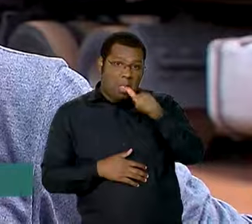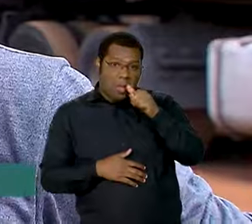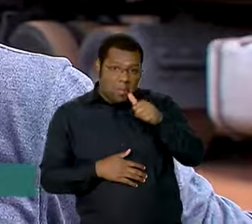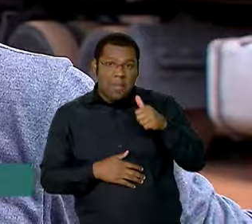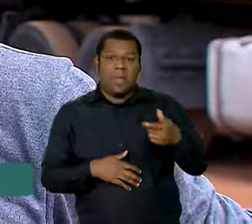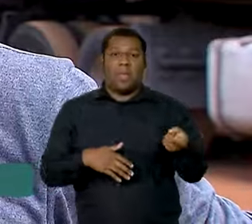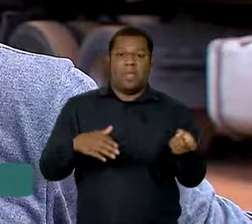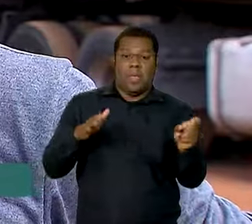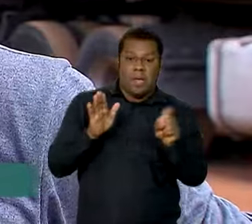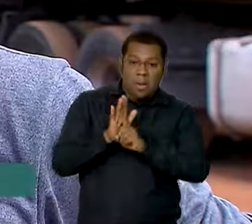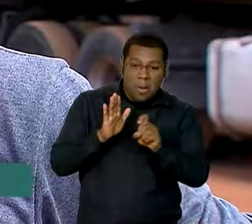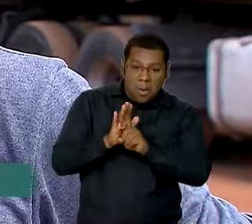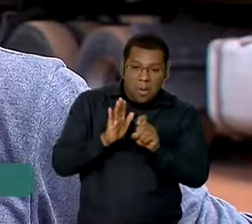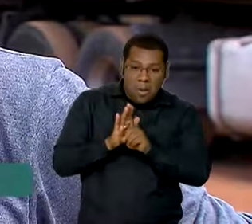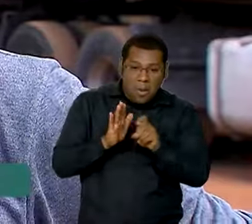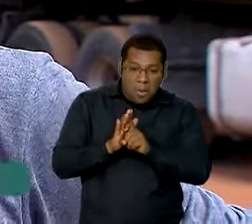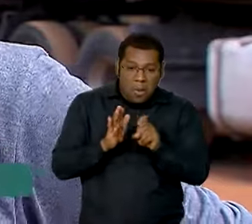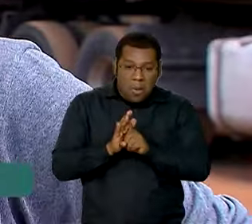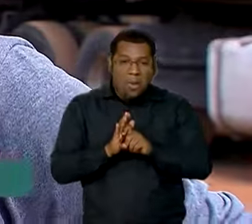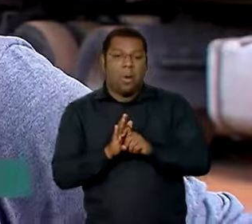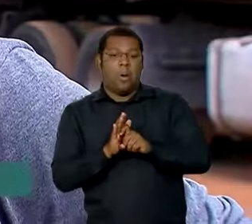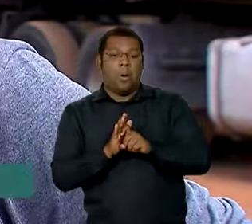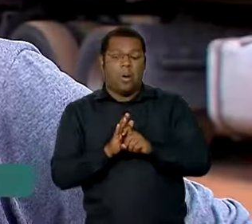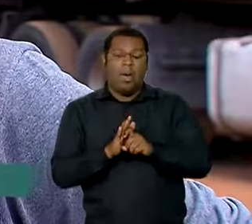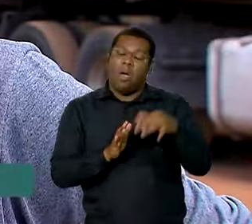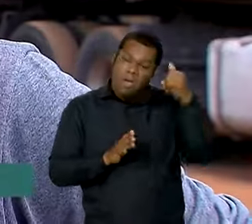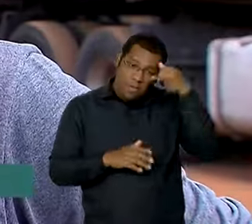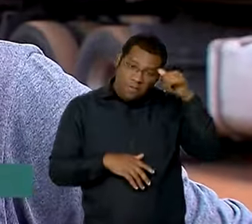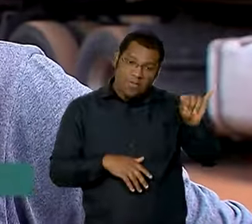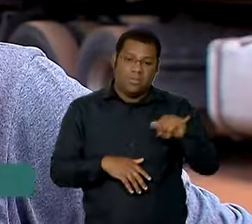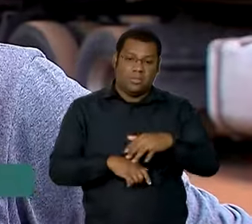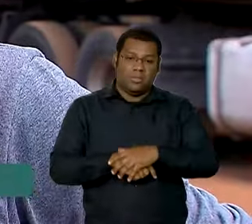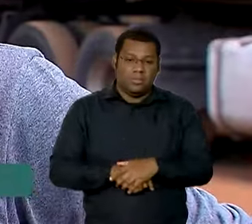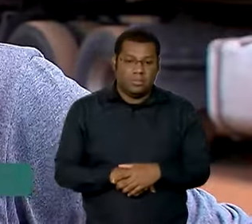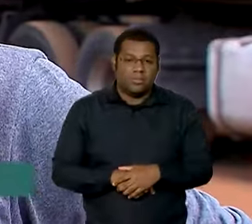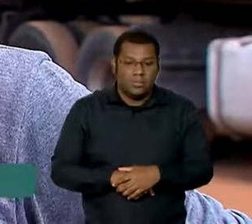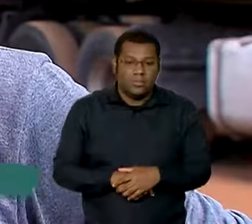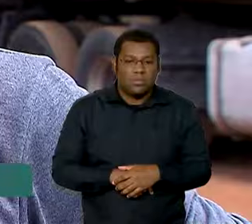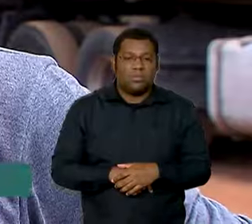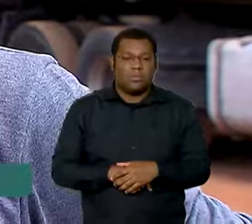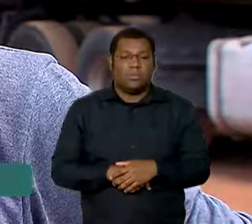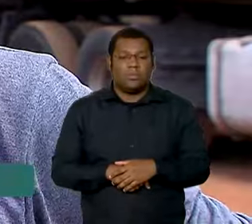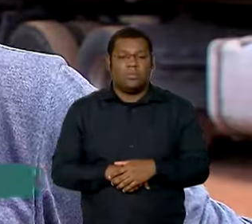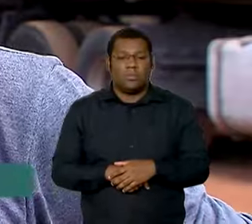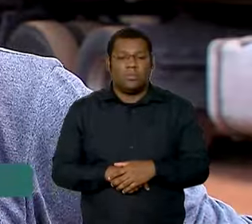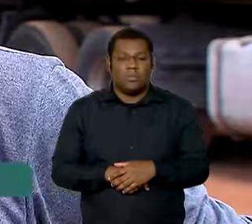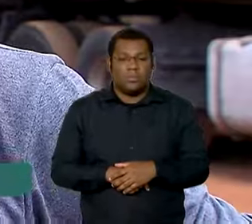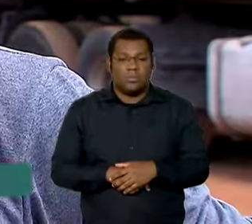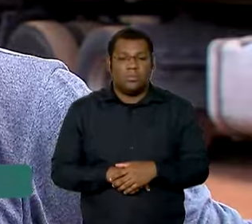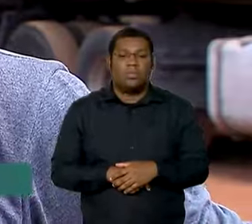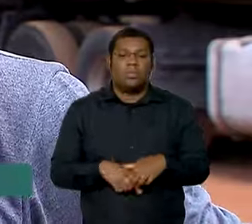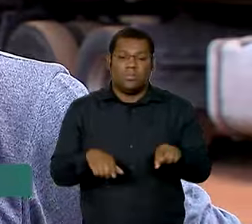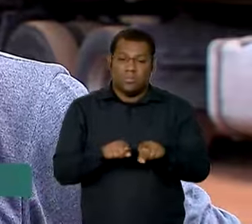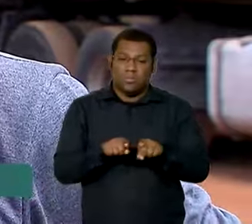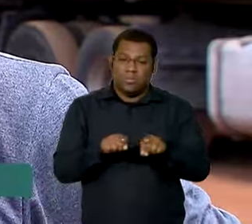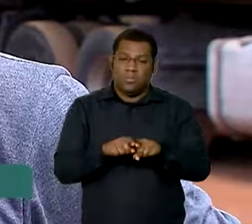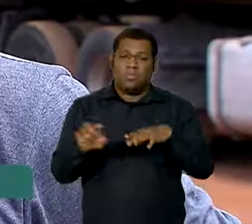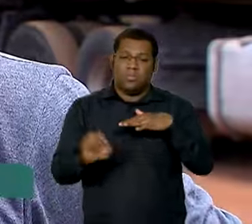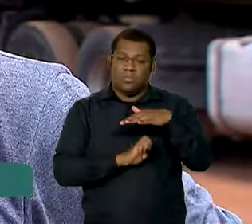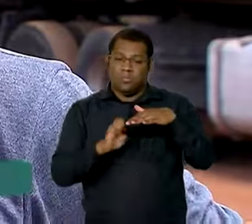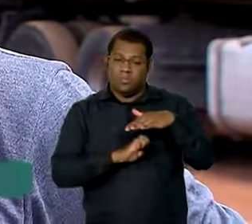e até é bom a importância da exigência das empresas, que isso